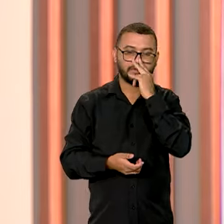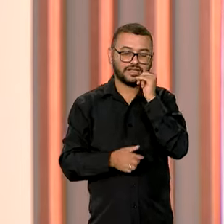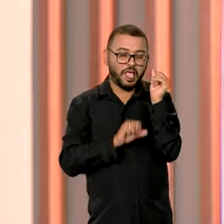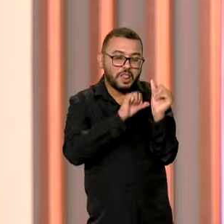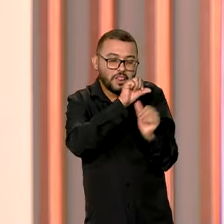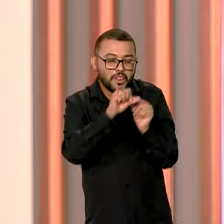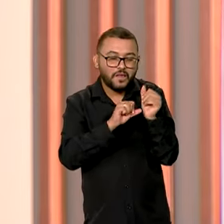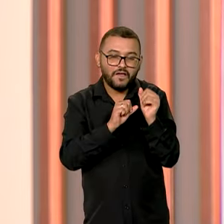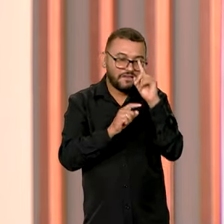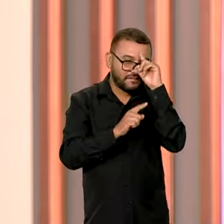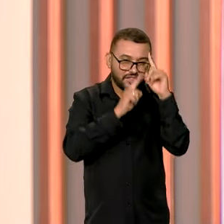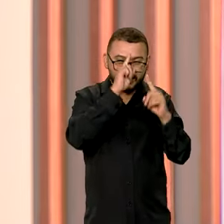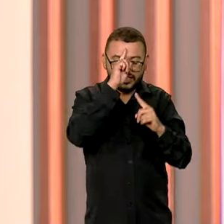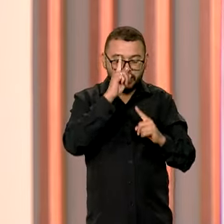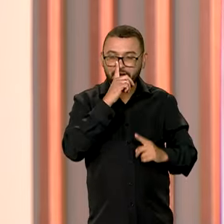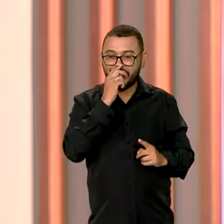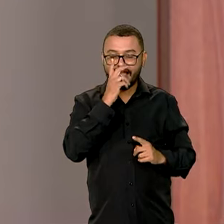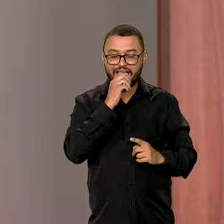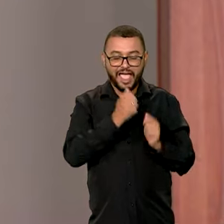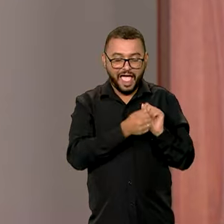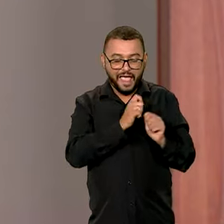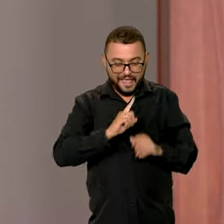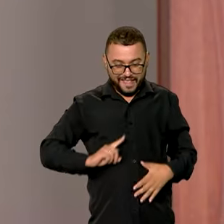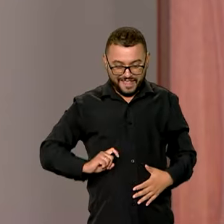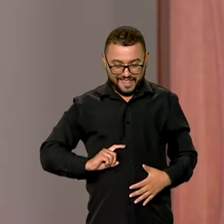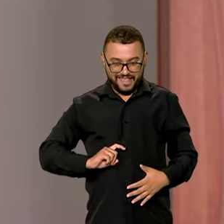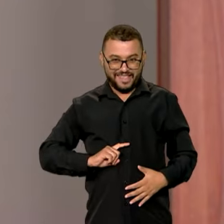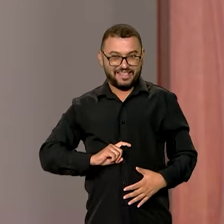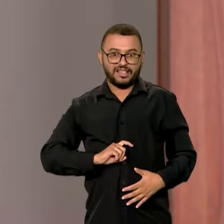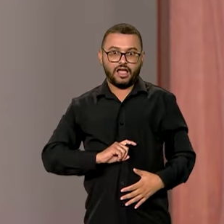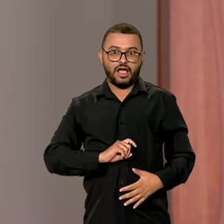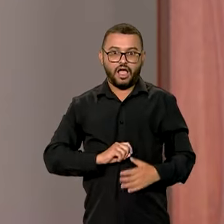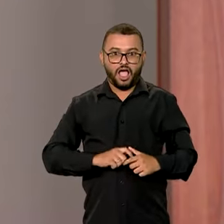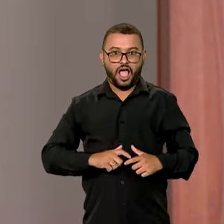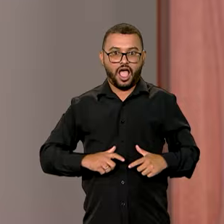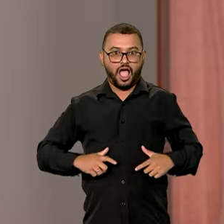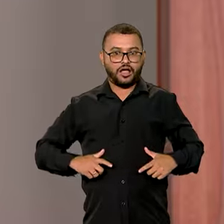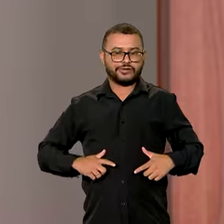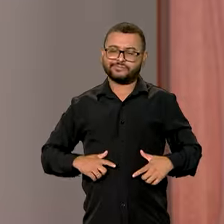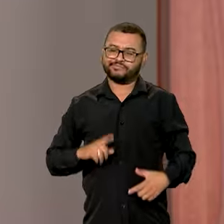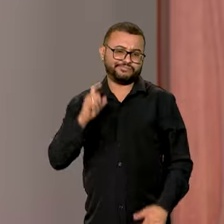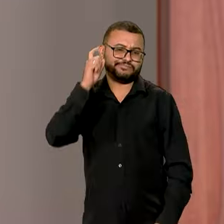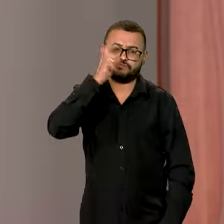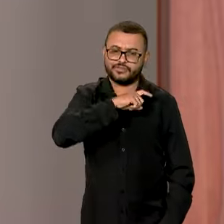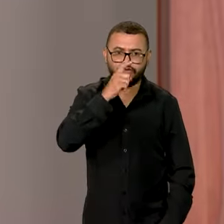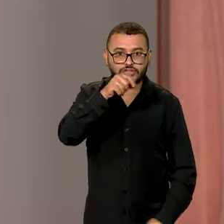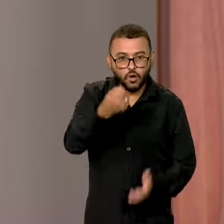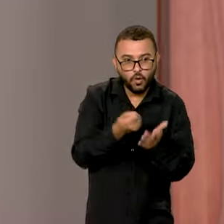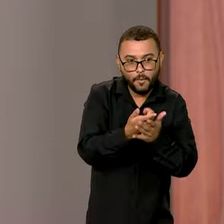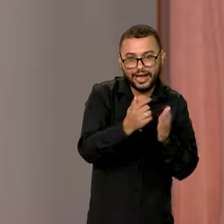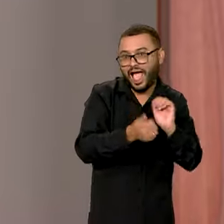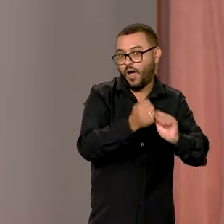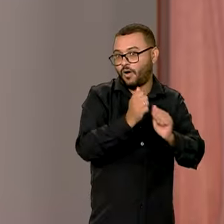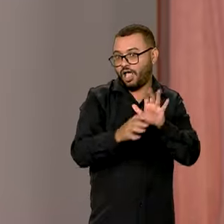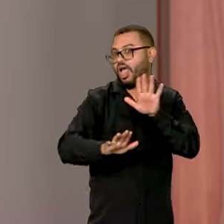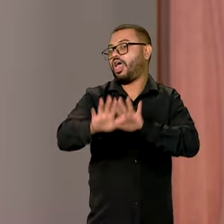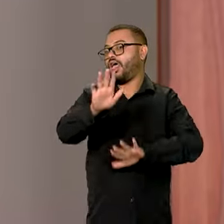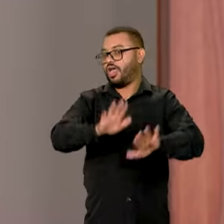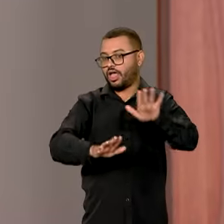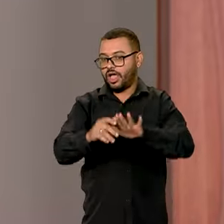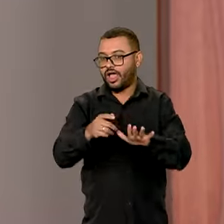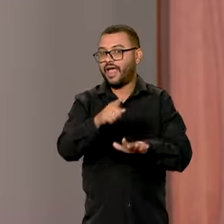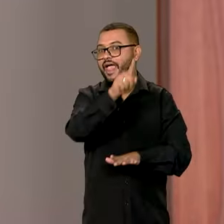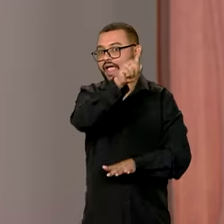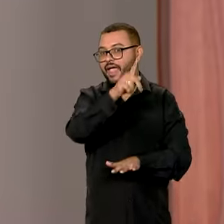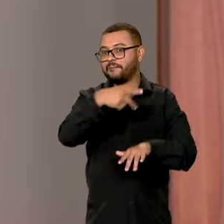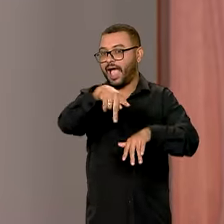modificado fazia crescer uma lombriga na barriga das pessoas. Falou assim, olha, esse arroz que você compra, cuidado com esse arroz que